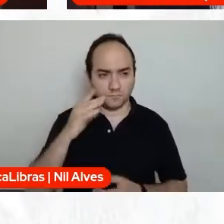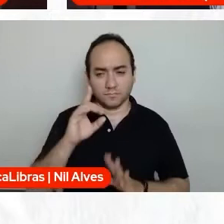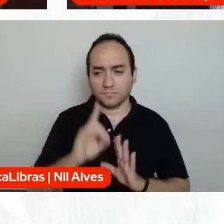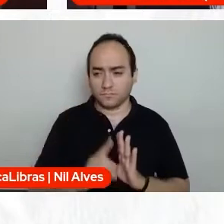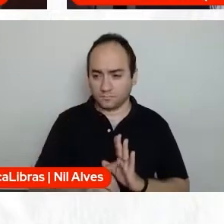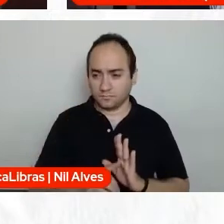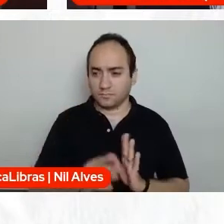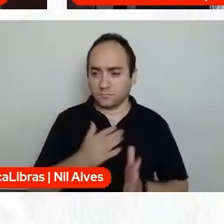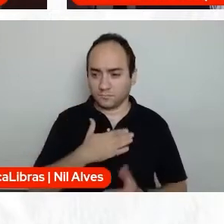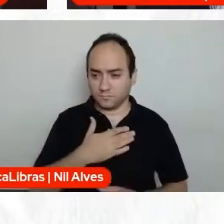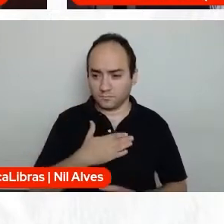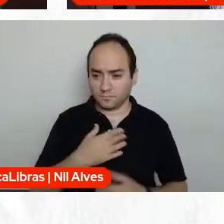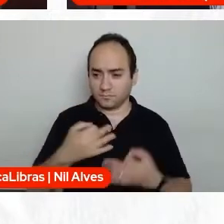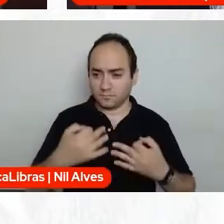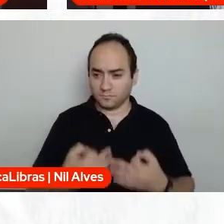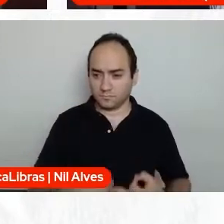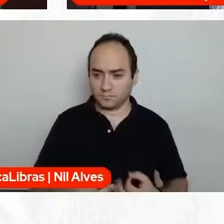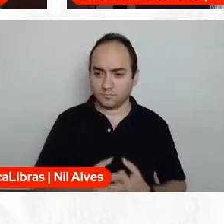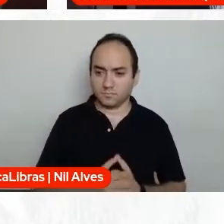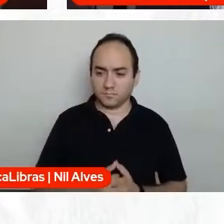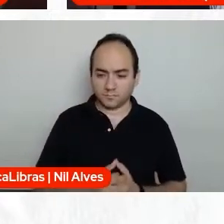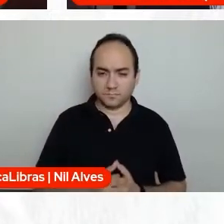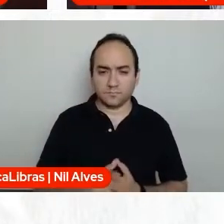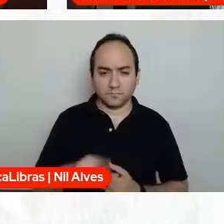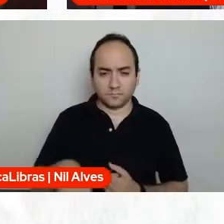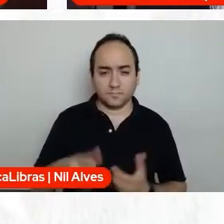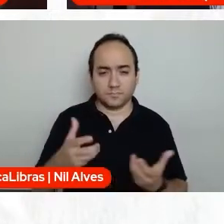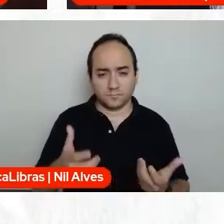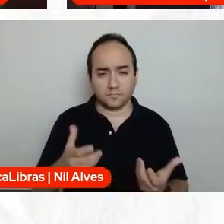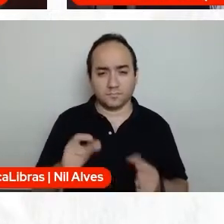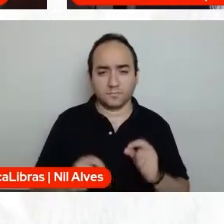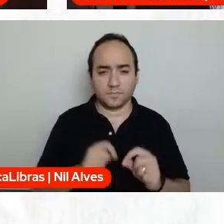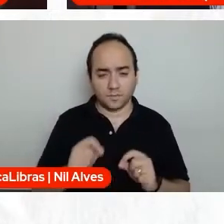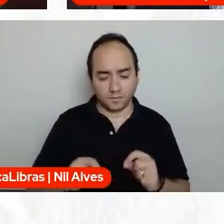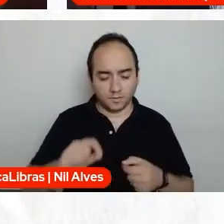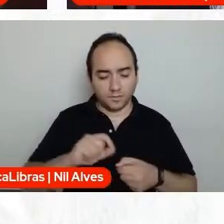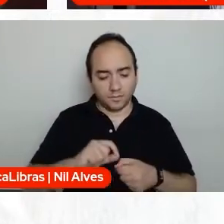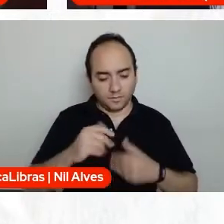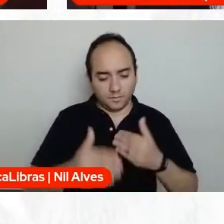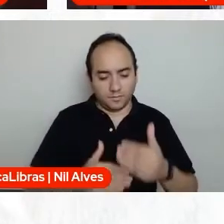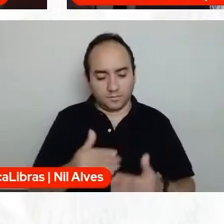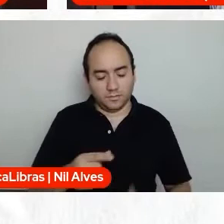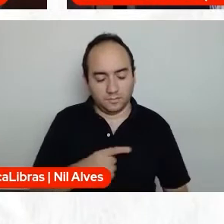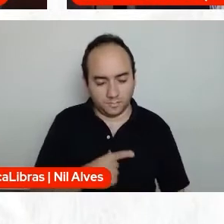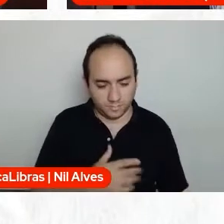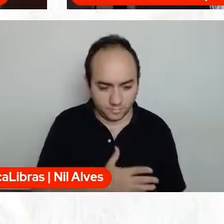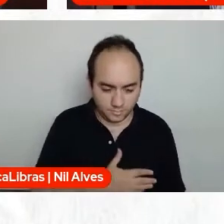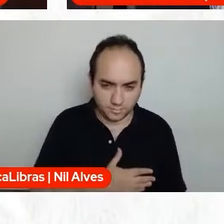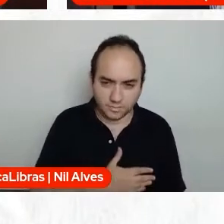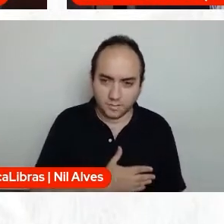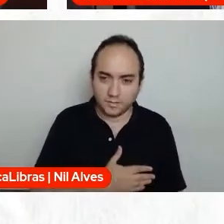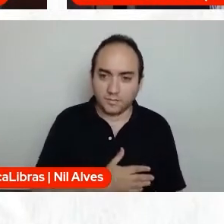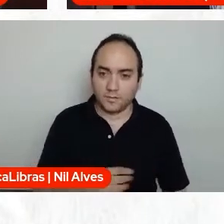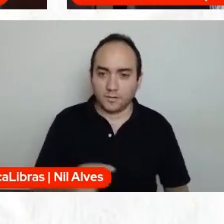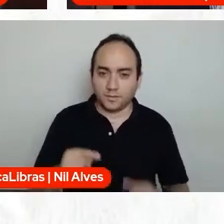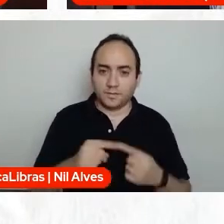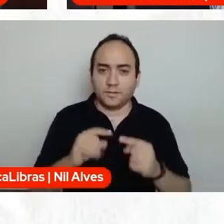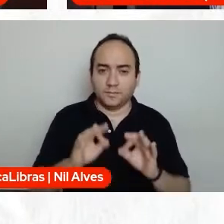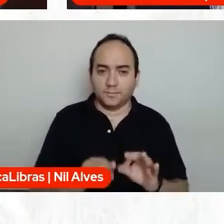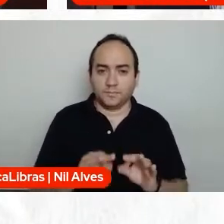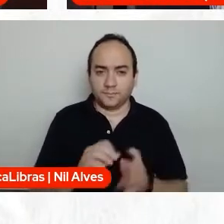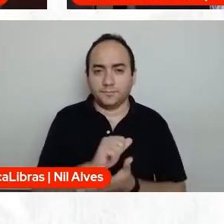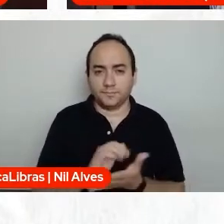meu e, portanto, eu quero que ele seja efetuado. Então, essa receptividade deles é muito boa,